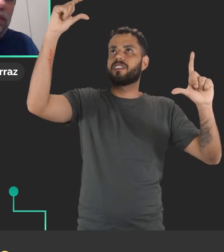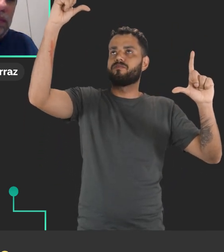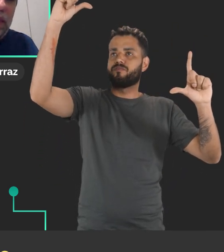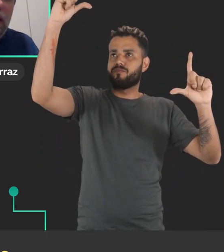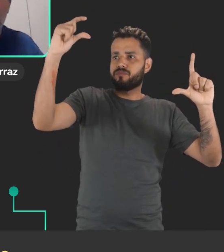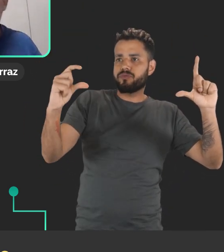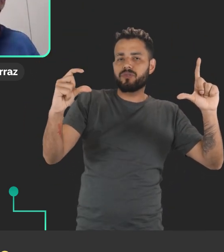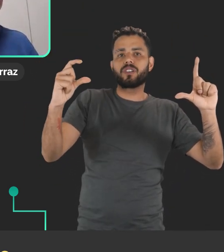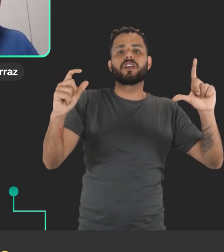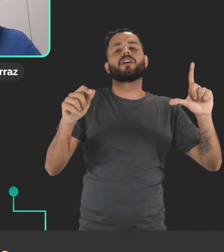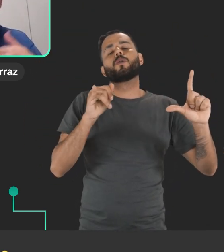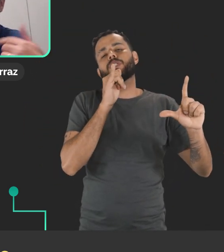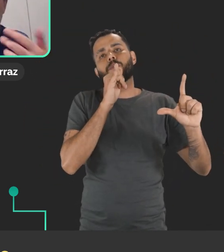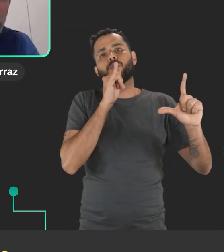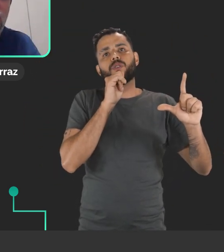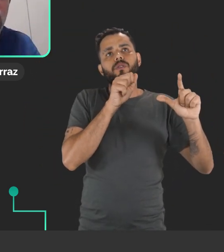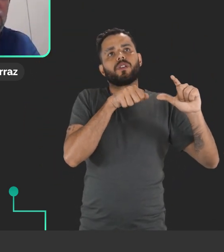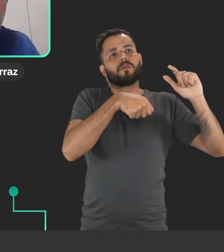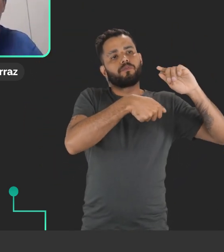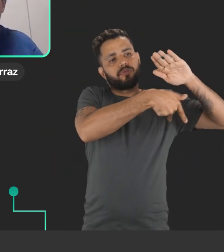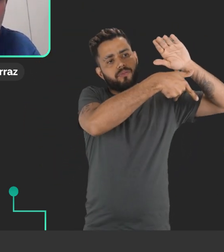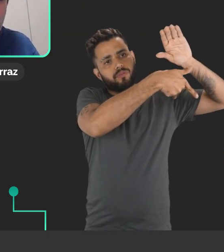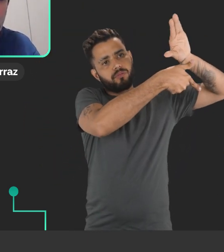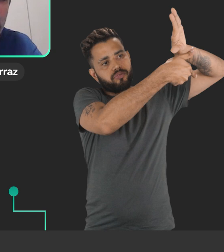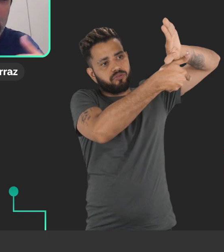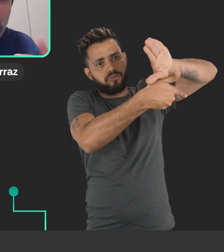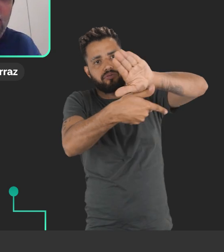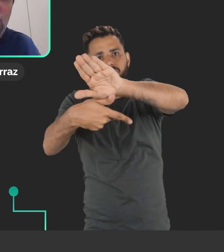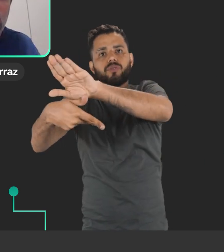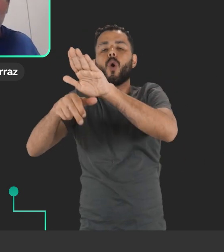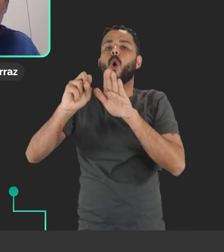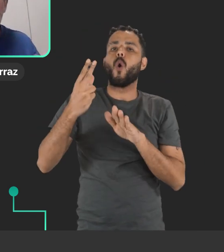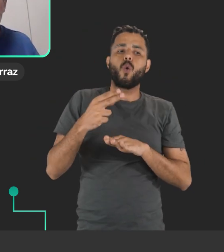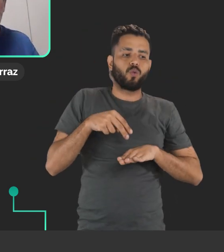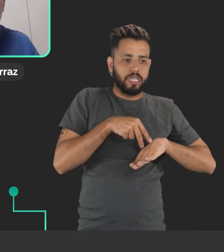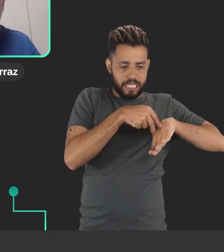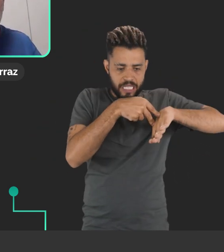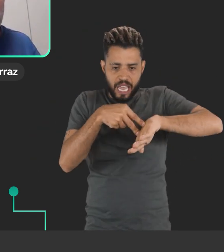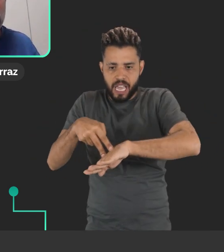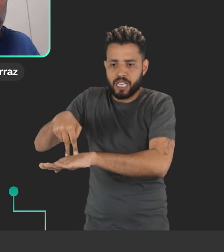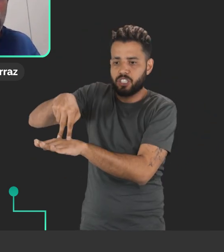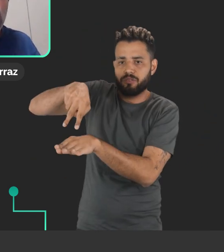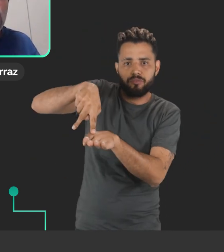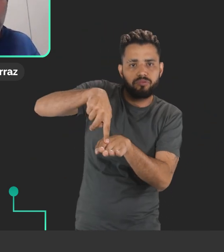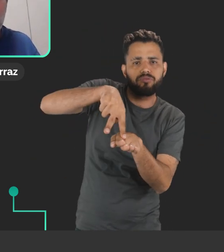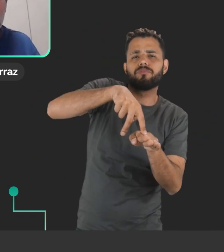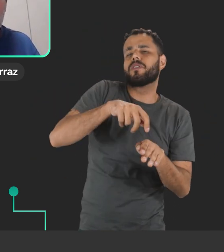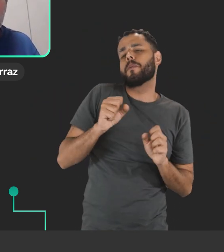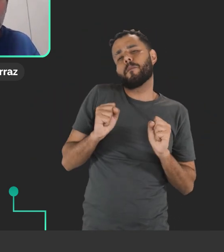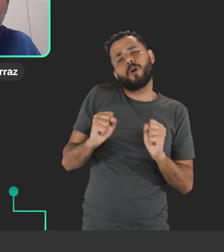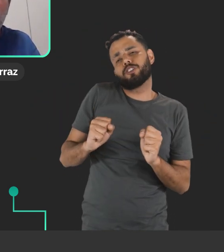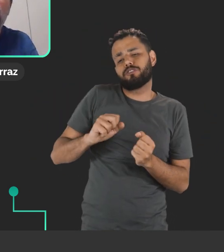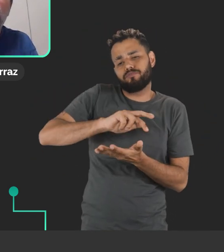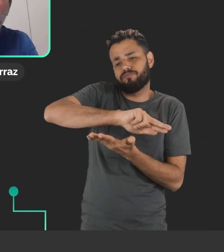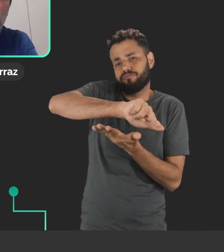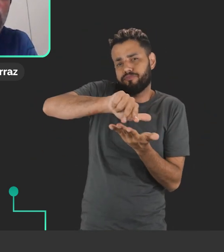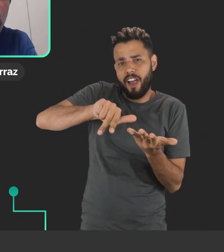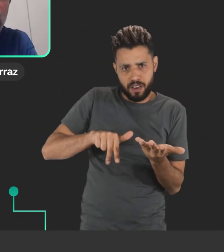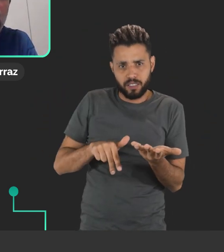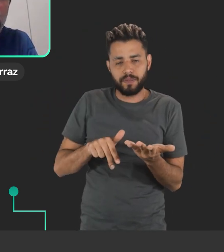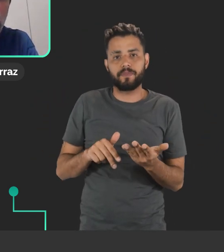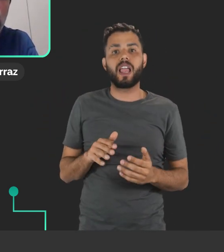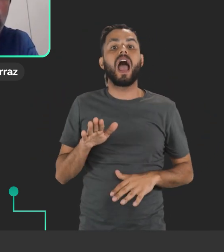o Himalaia de skate, e depois com uma asa delta, você pode permitir uma série de possibilidades, mas também